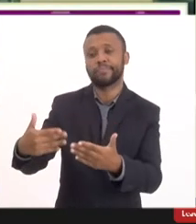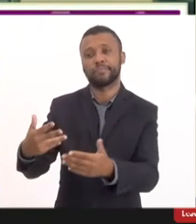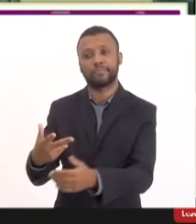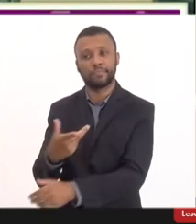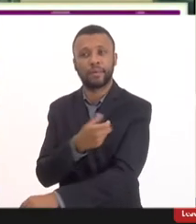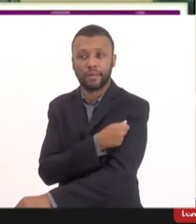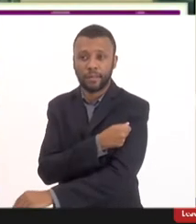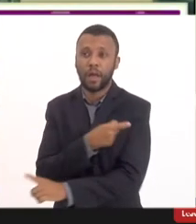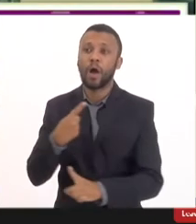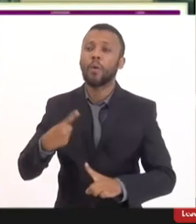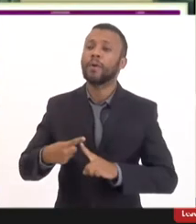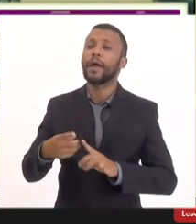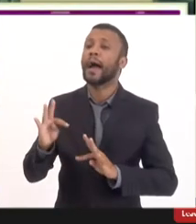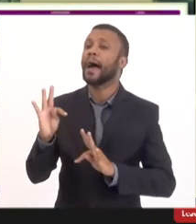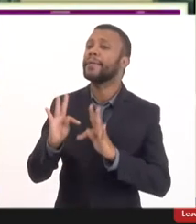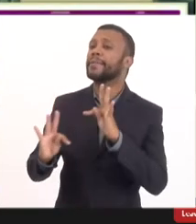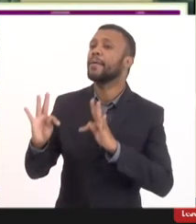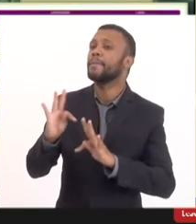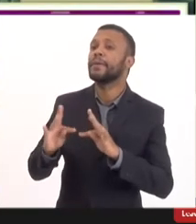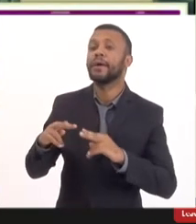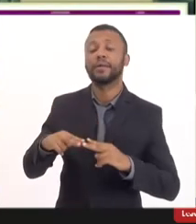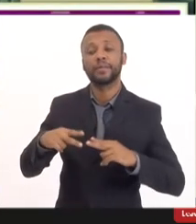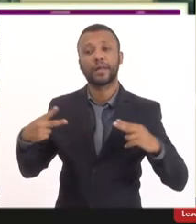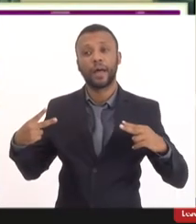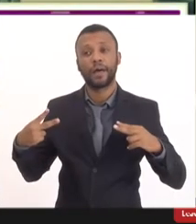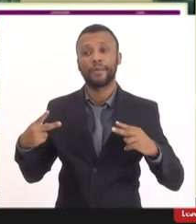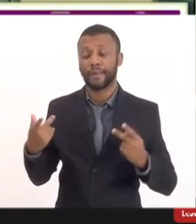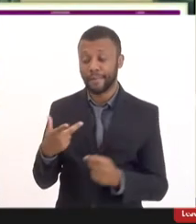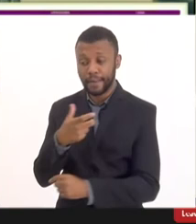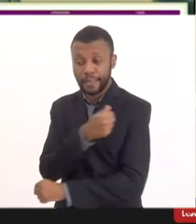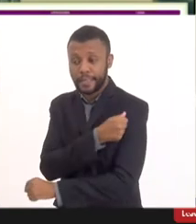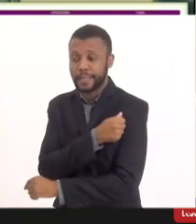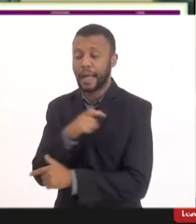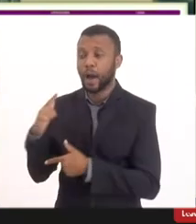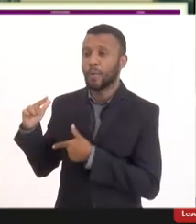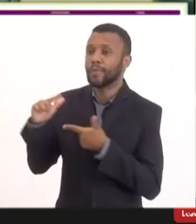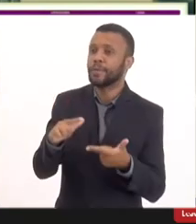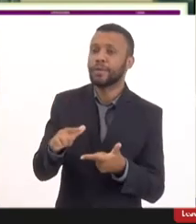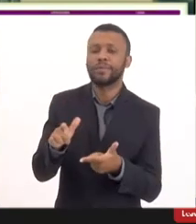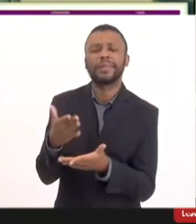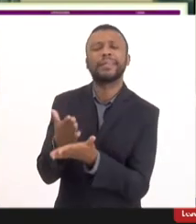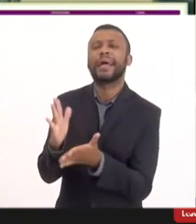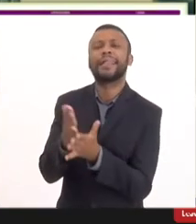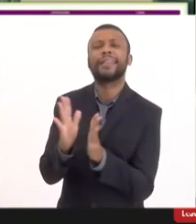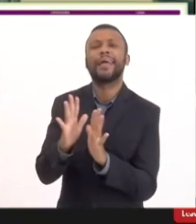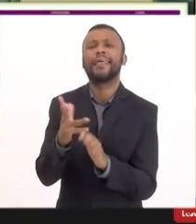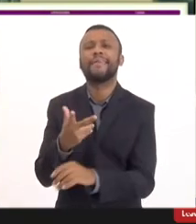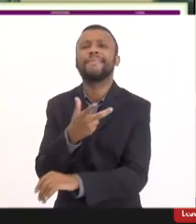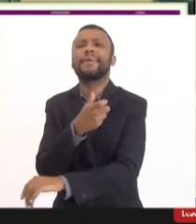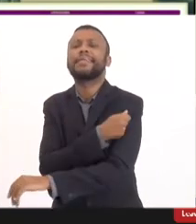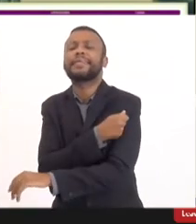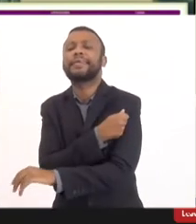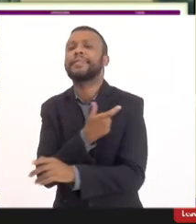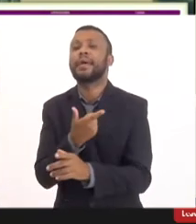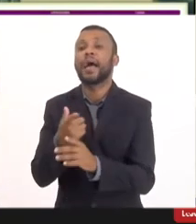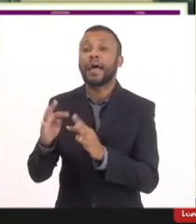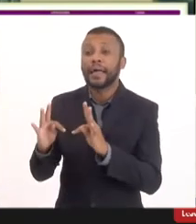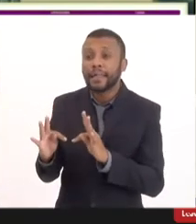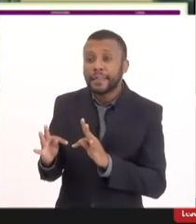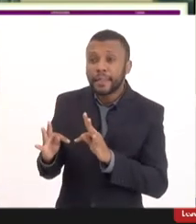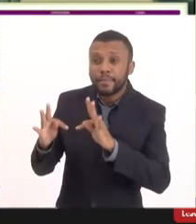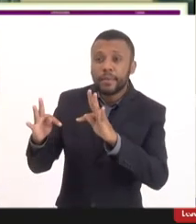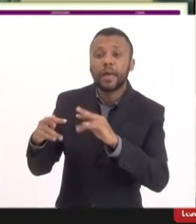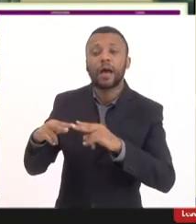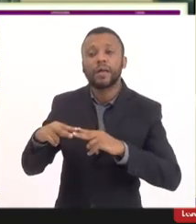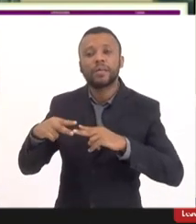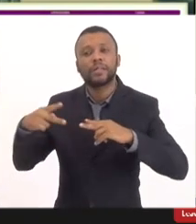é uma terapia genética pessoal isso não é uma vacina convencional não tem nada a ver com o discurso esquece vacina fala sobre terapia genética